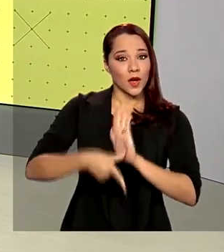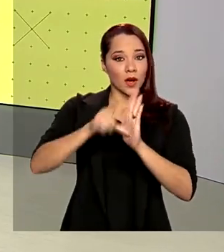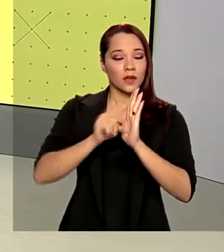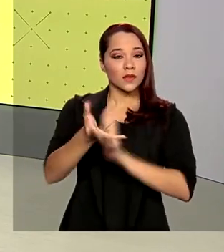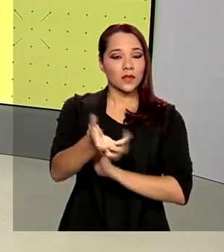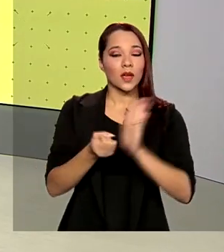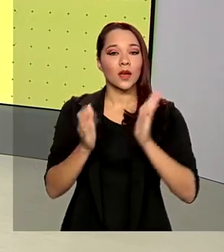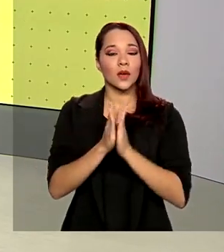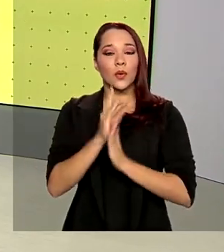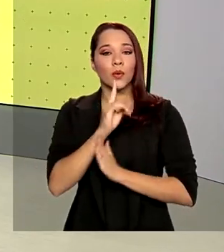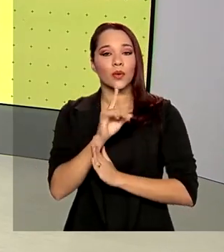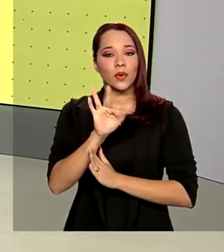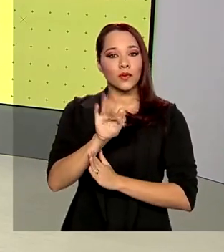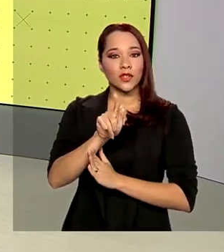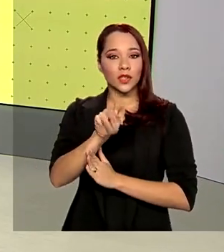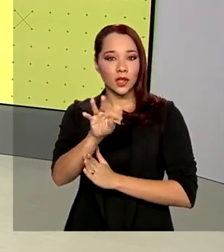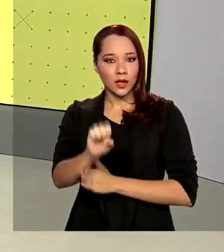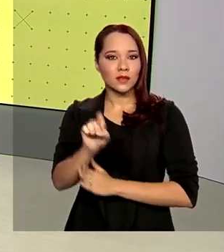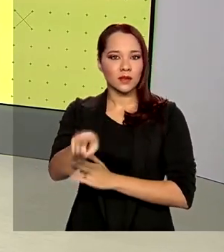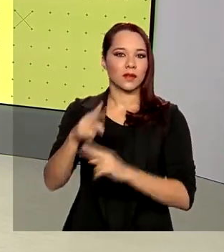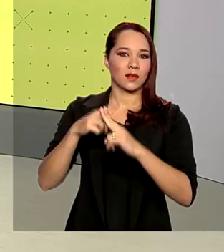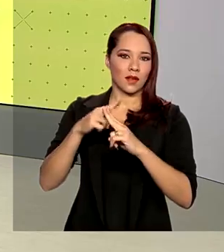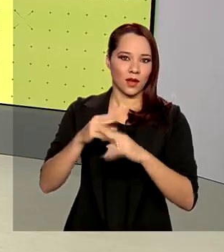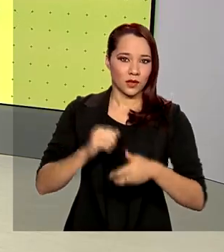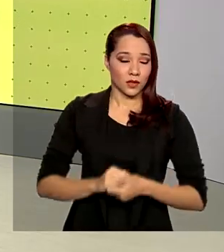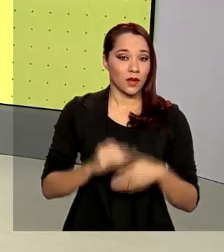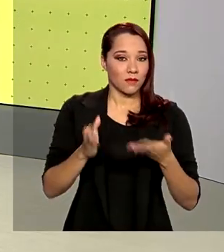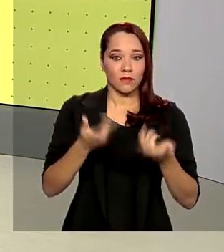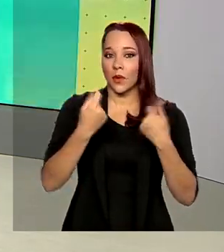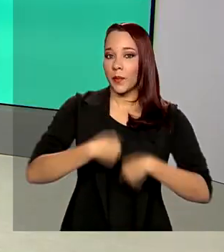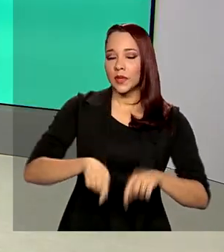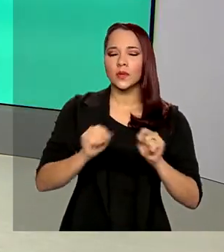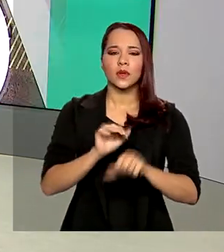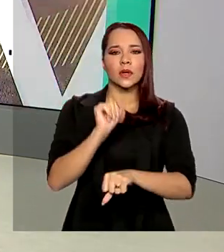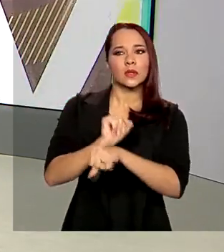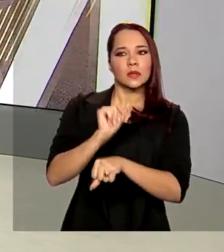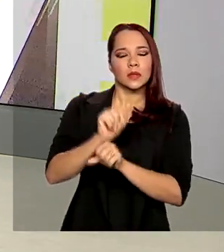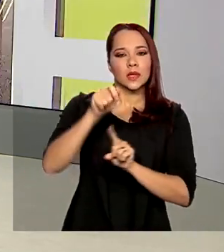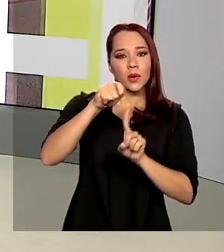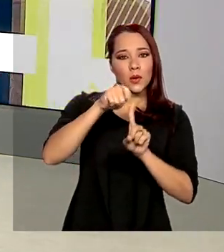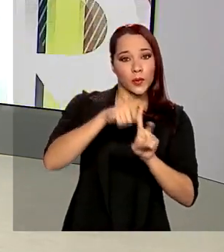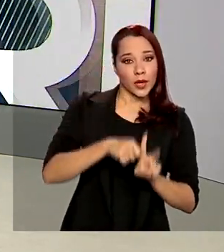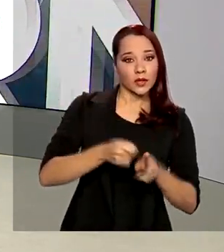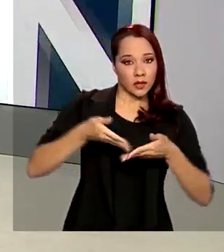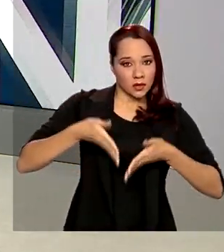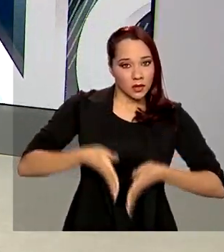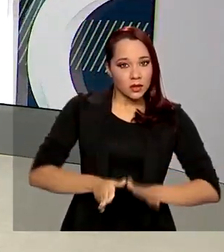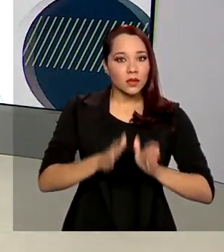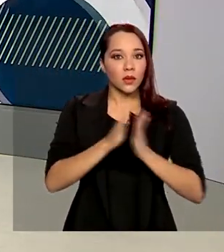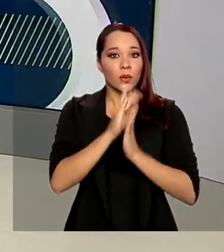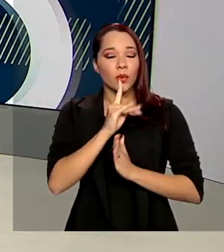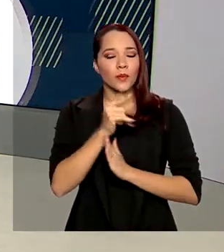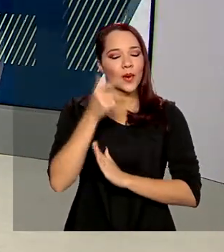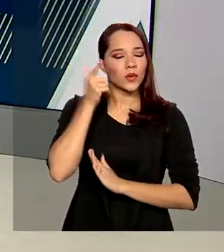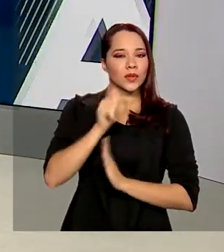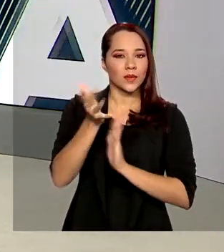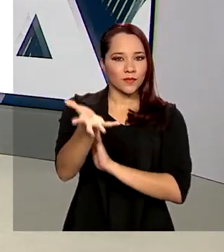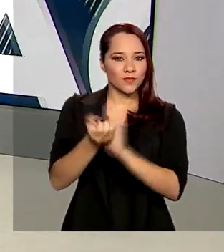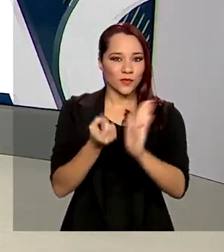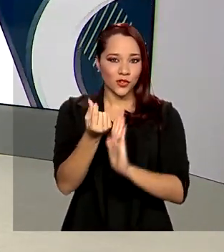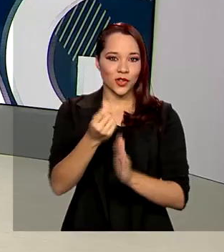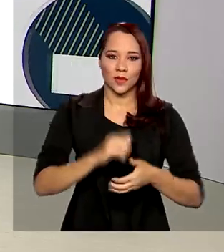aniversário do FGTS na Caixa. Com isso, não será preciso esperar o mês de nascimento para ter acesso ao recurso.